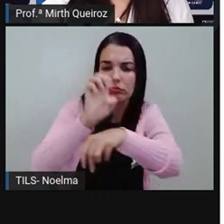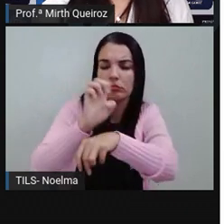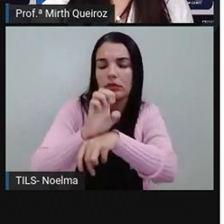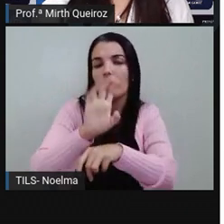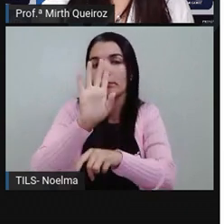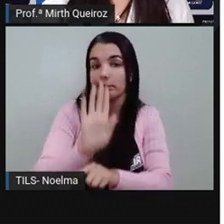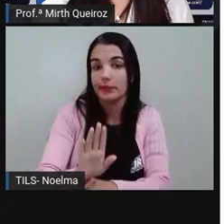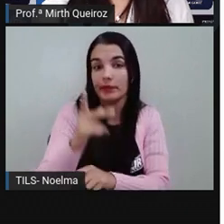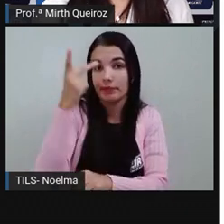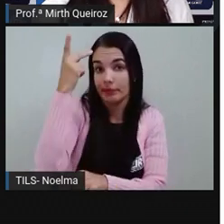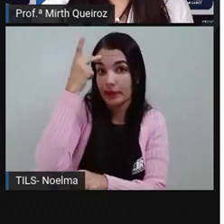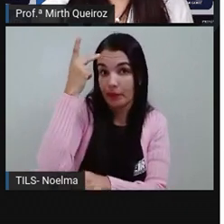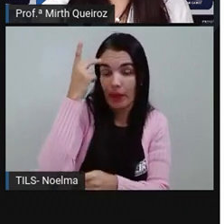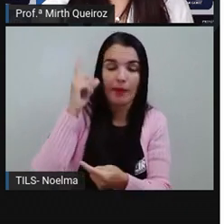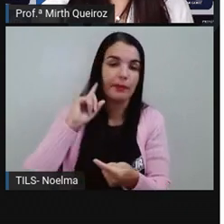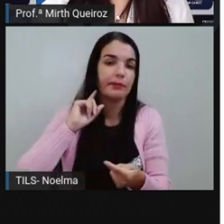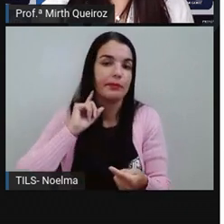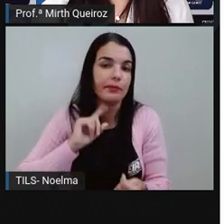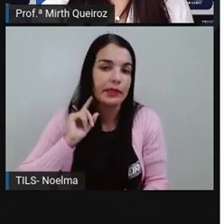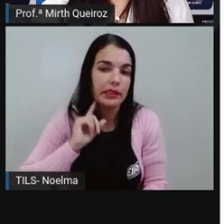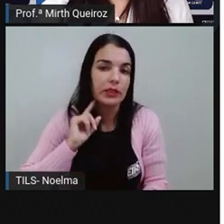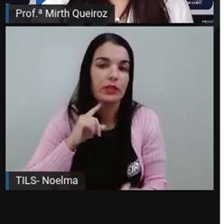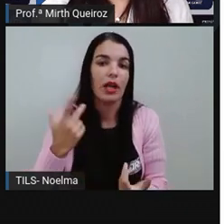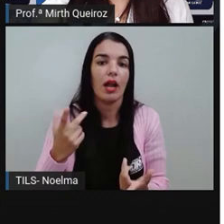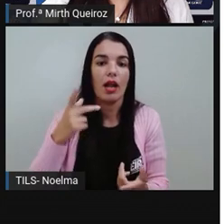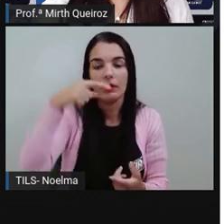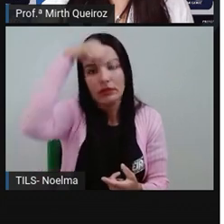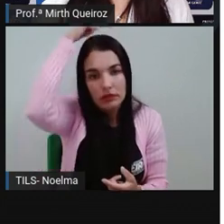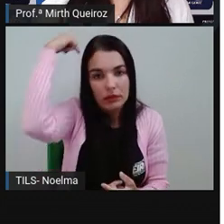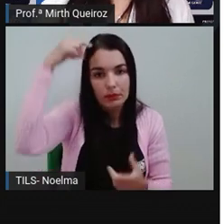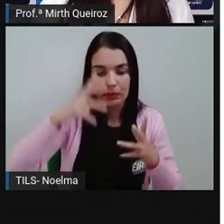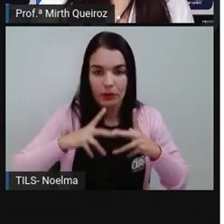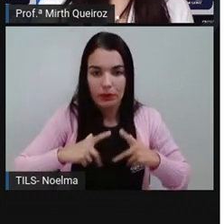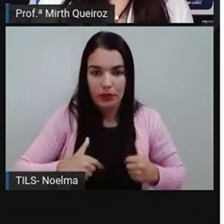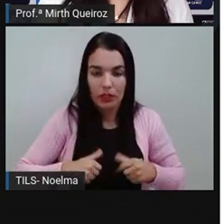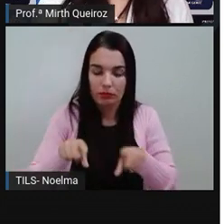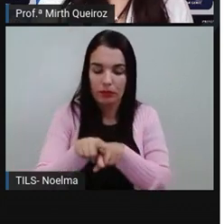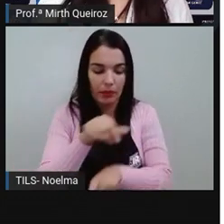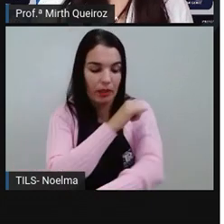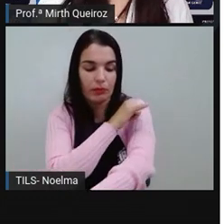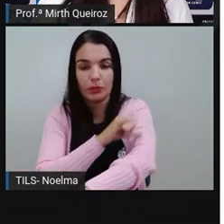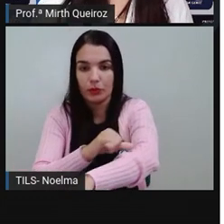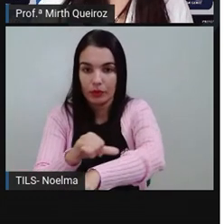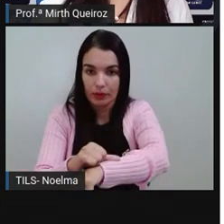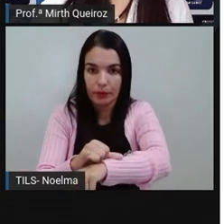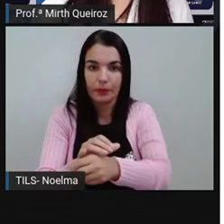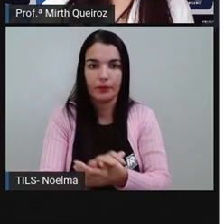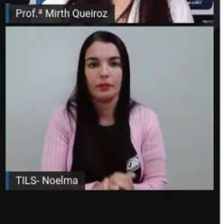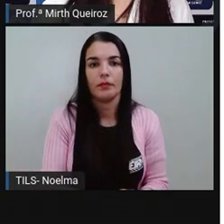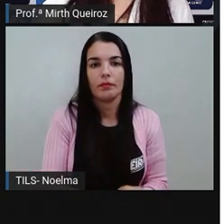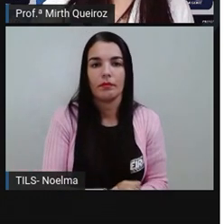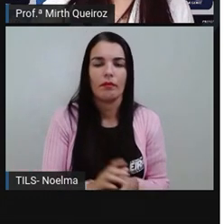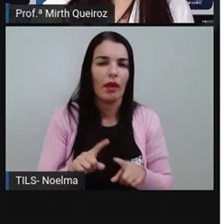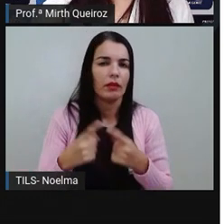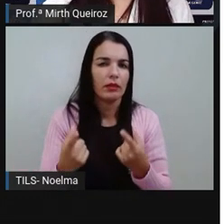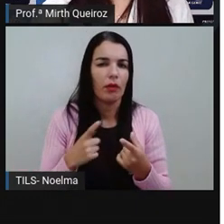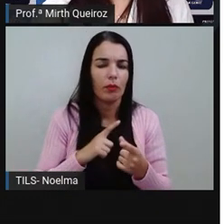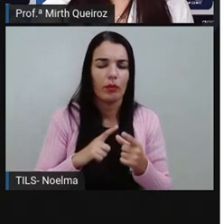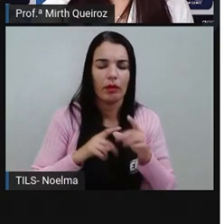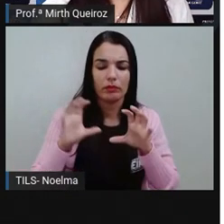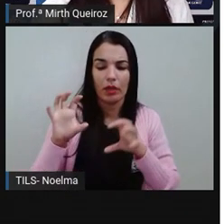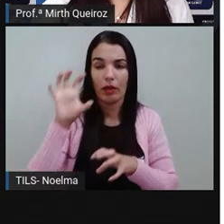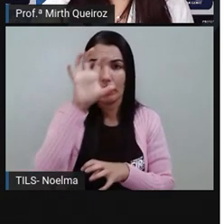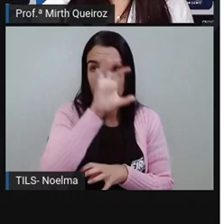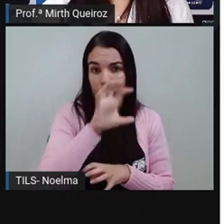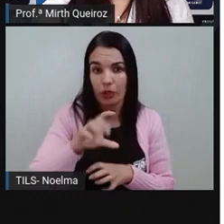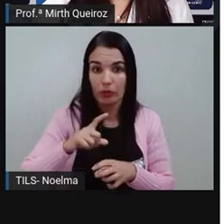Paulo, Minas Gerais, Espírito Santo e Rio de Janeiro. Essa região, além